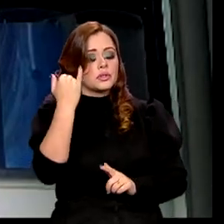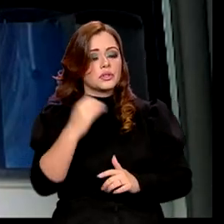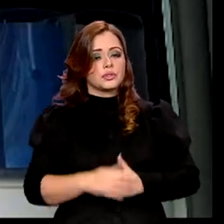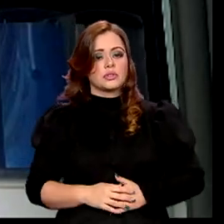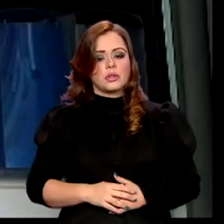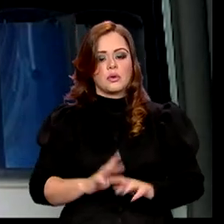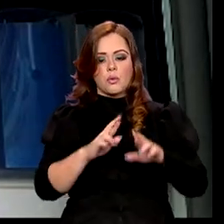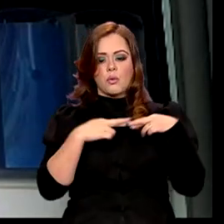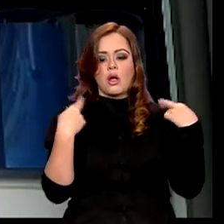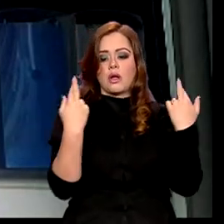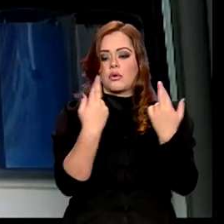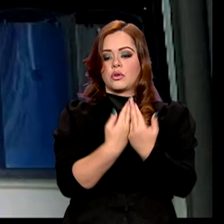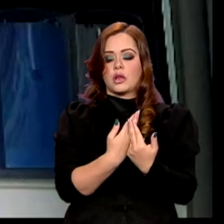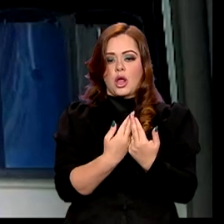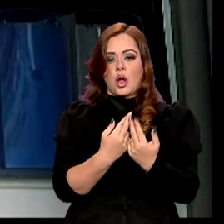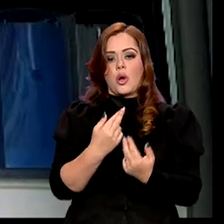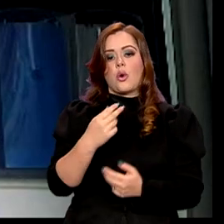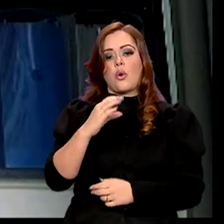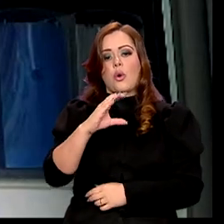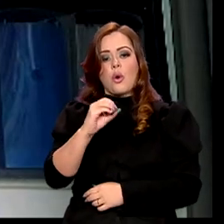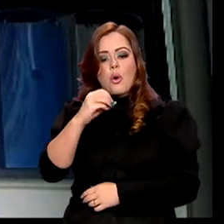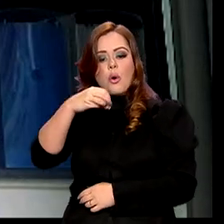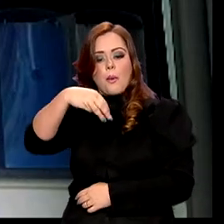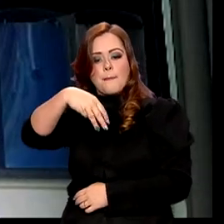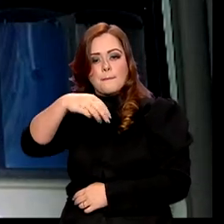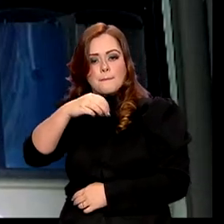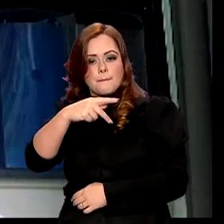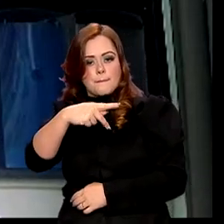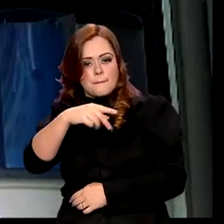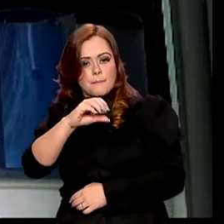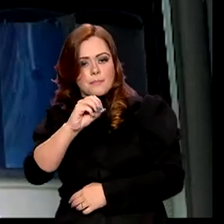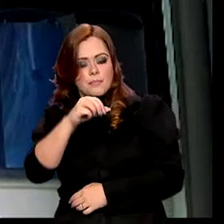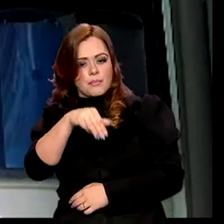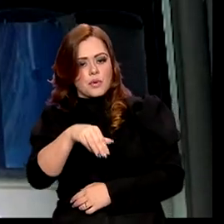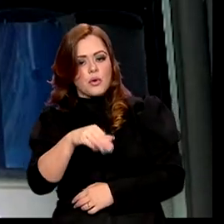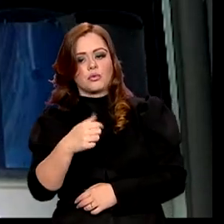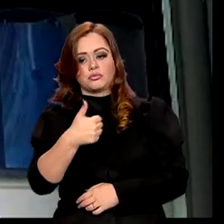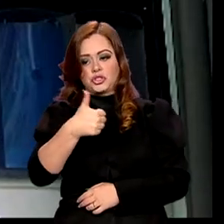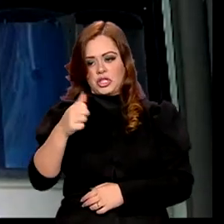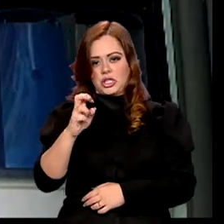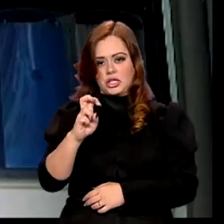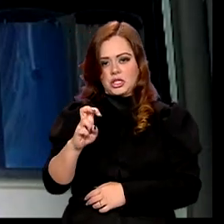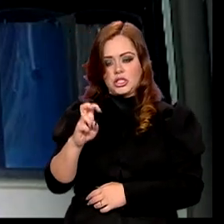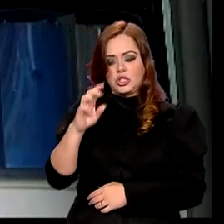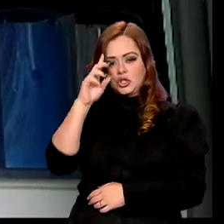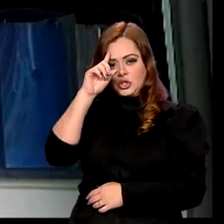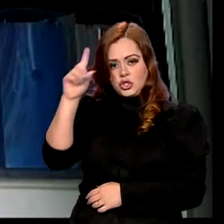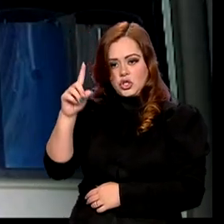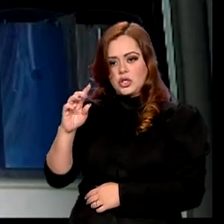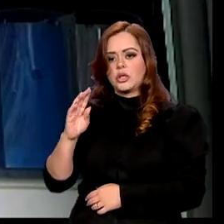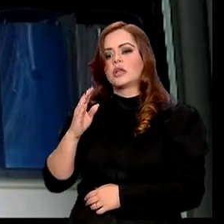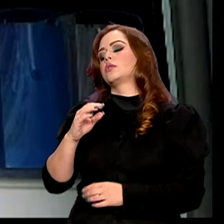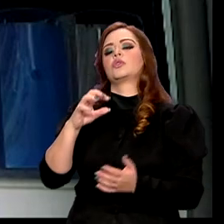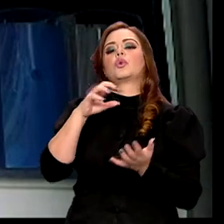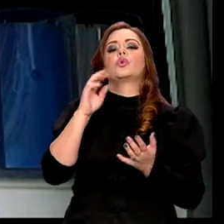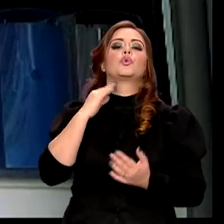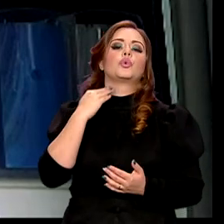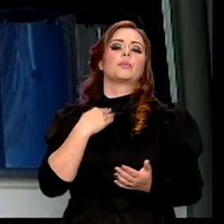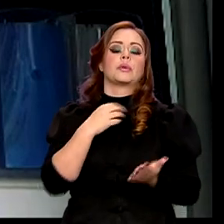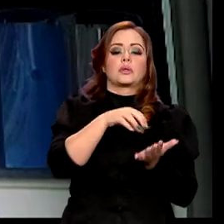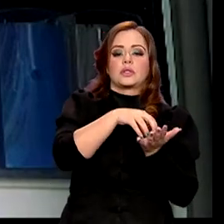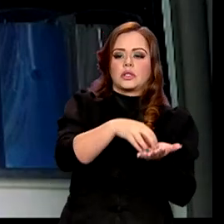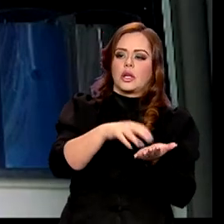a reunião do COPOM, que está prevista para daqui a 15 dias, do Banco Central, que pode diminuir a taxa de juros